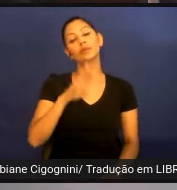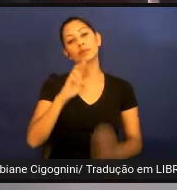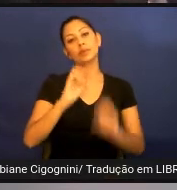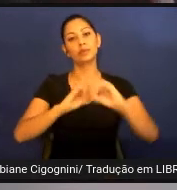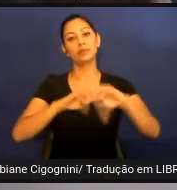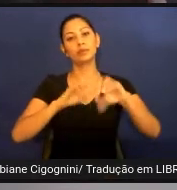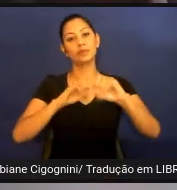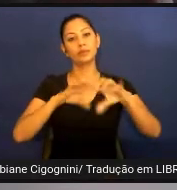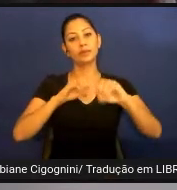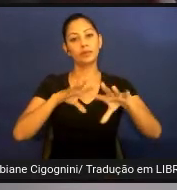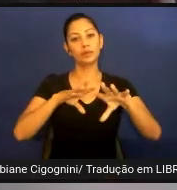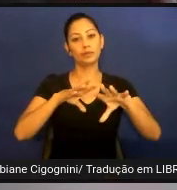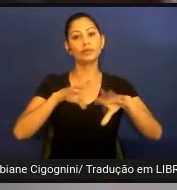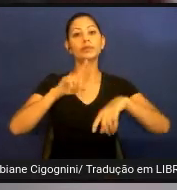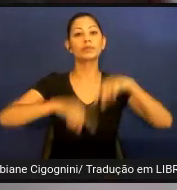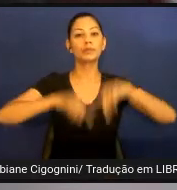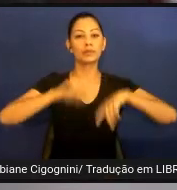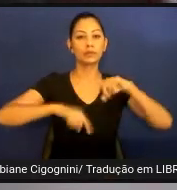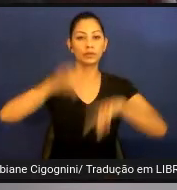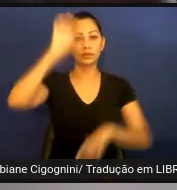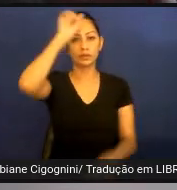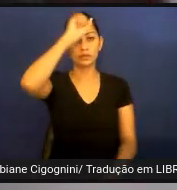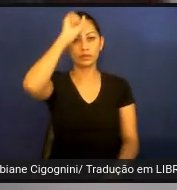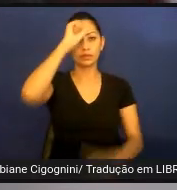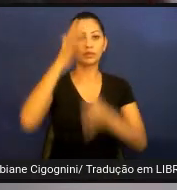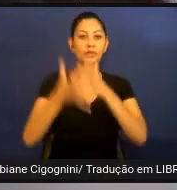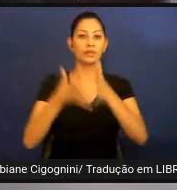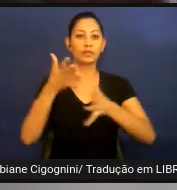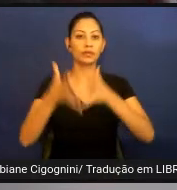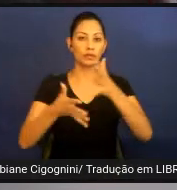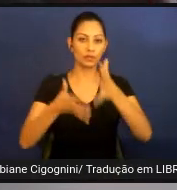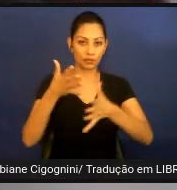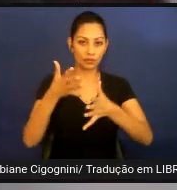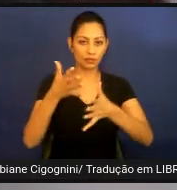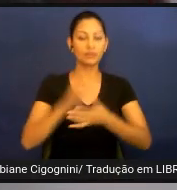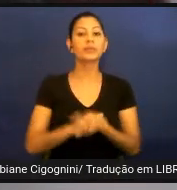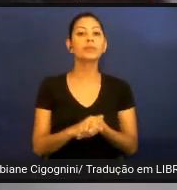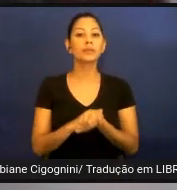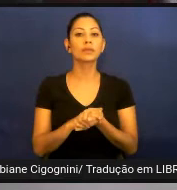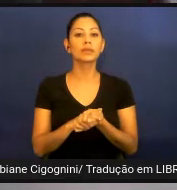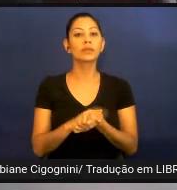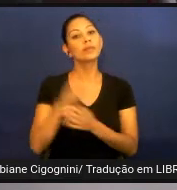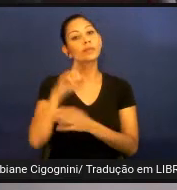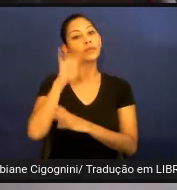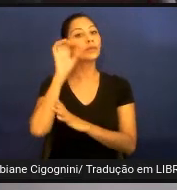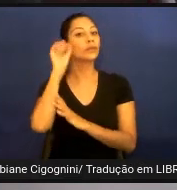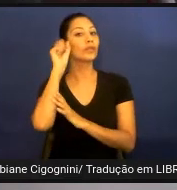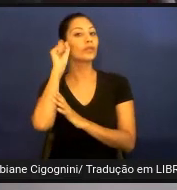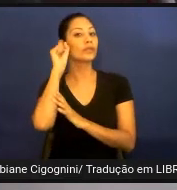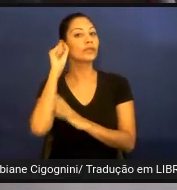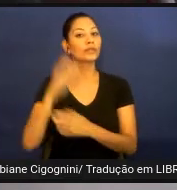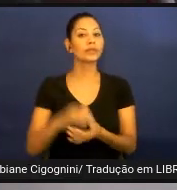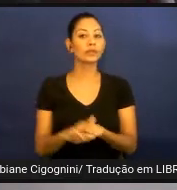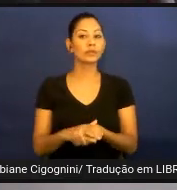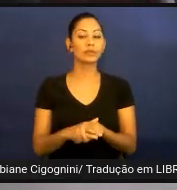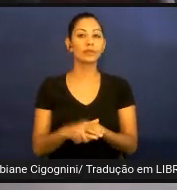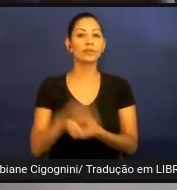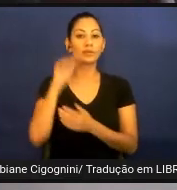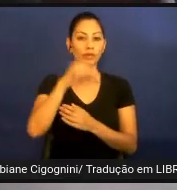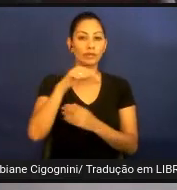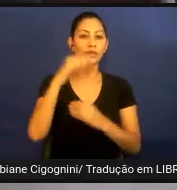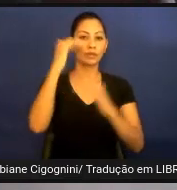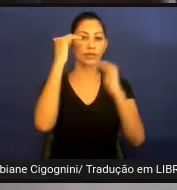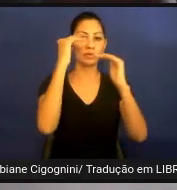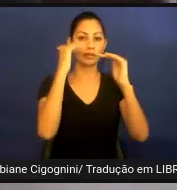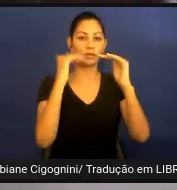digitais no Aprendizado da Língua Brasileira de Sinais, Libras, por Ouvintes. Esta é a nossa agenda,